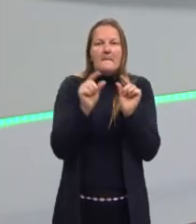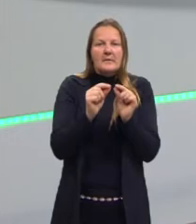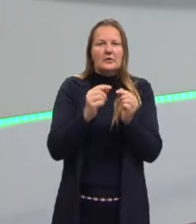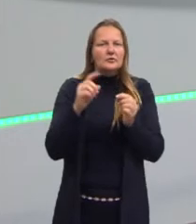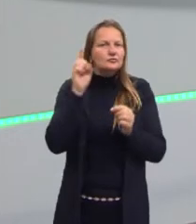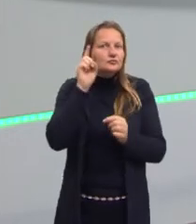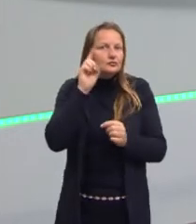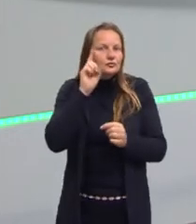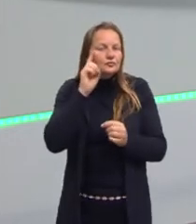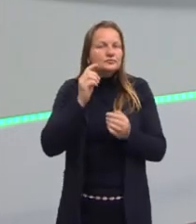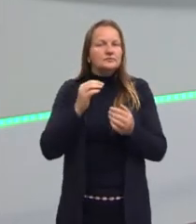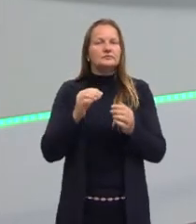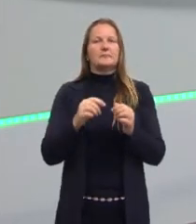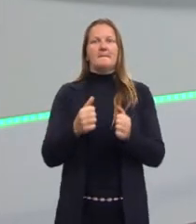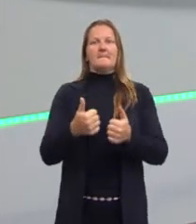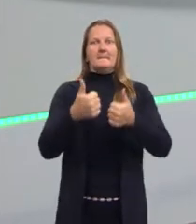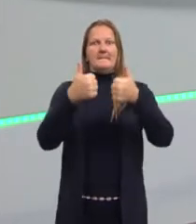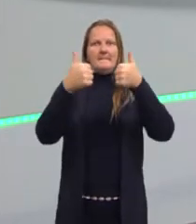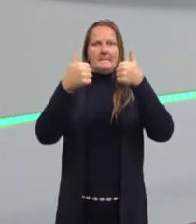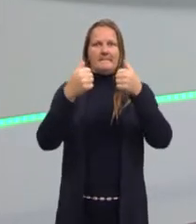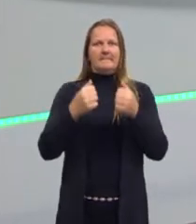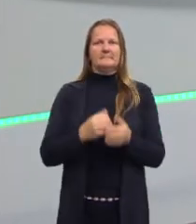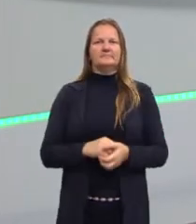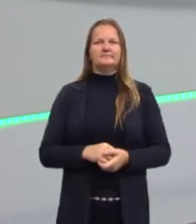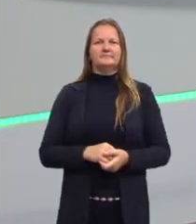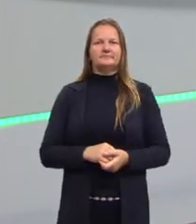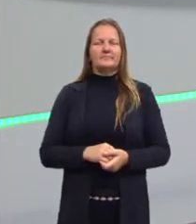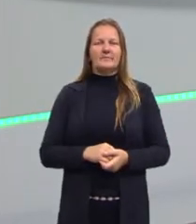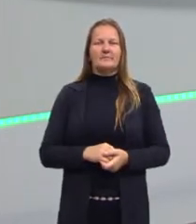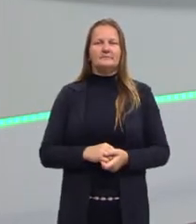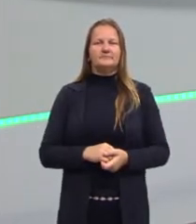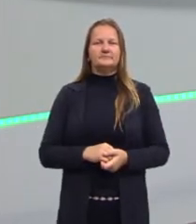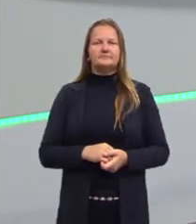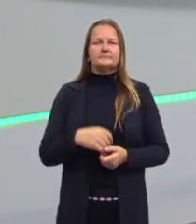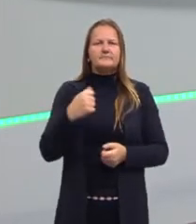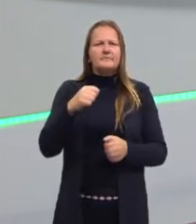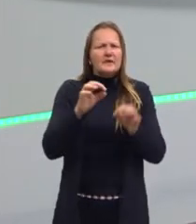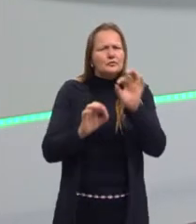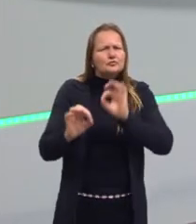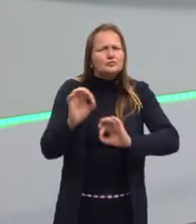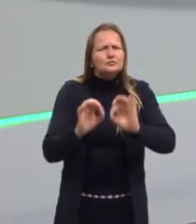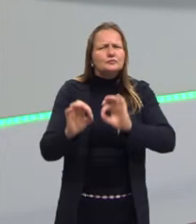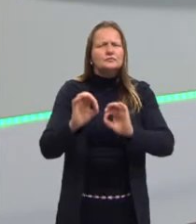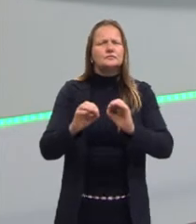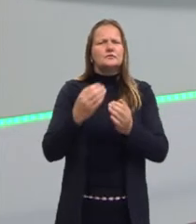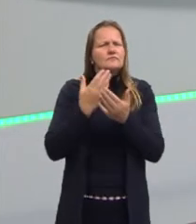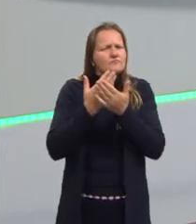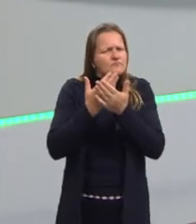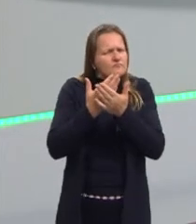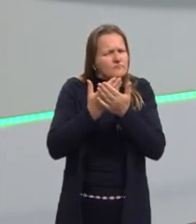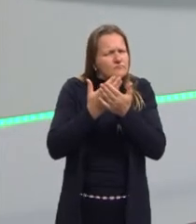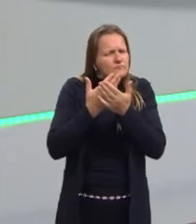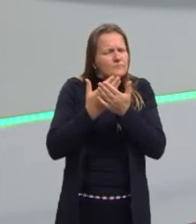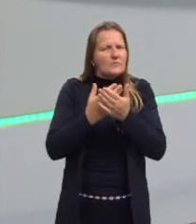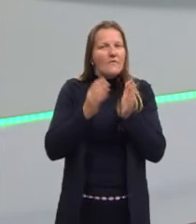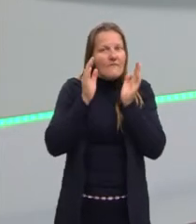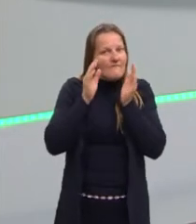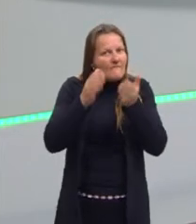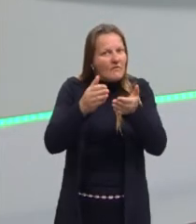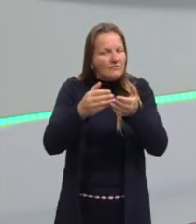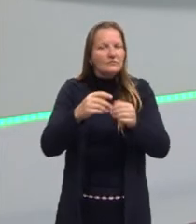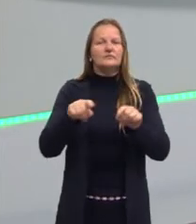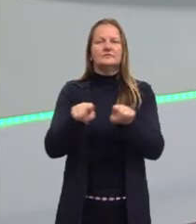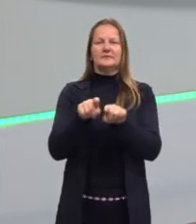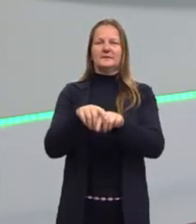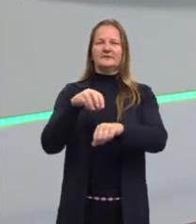mas com frequência ele dá mais resultado, certo? Então, tente ter disciplina no estudo. E outra dica